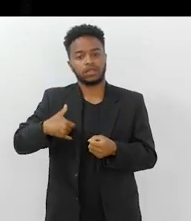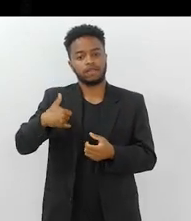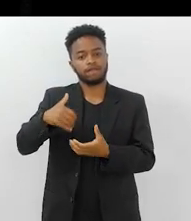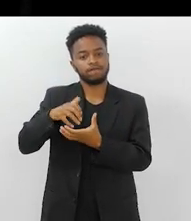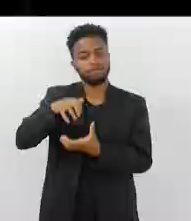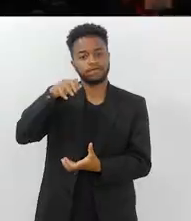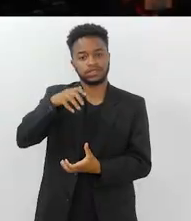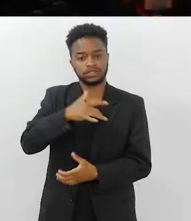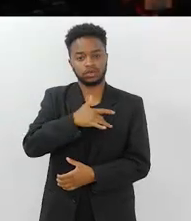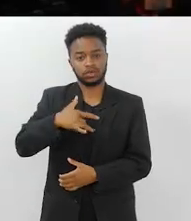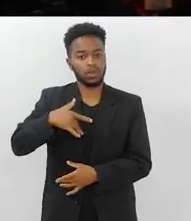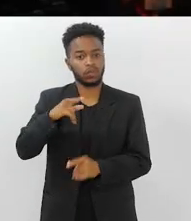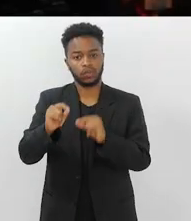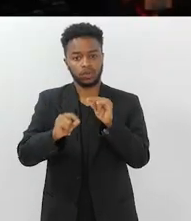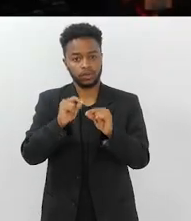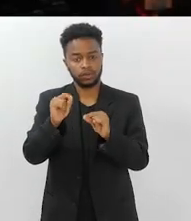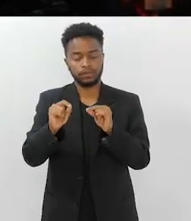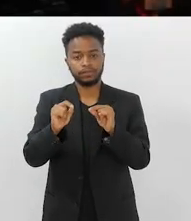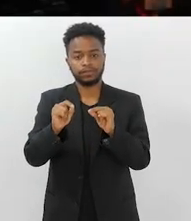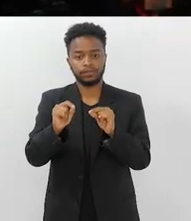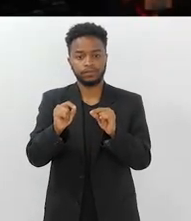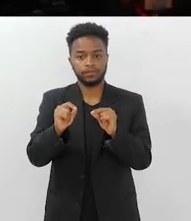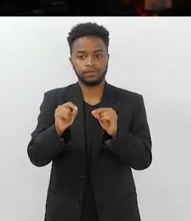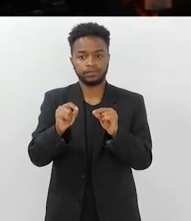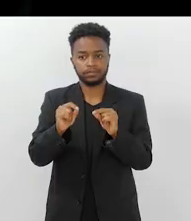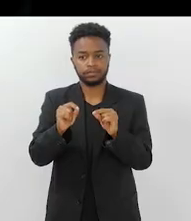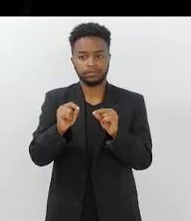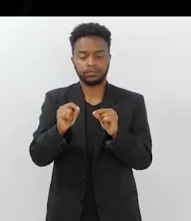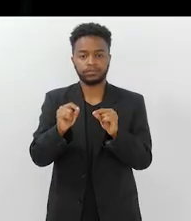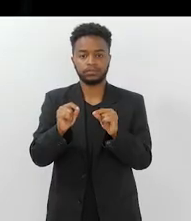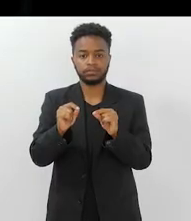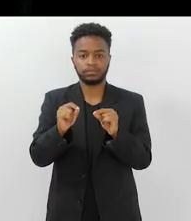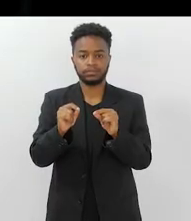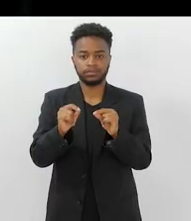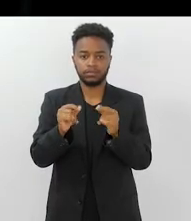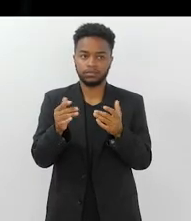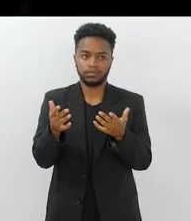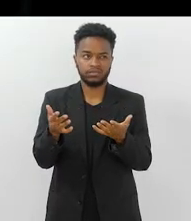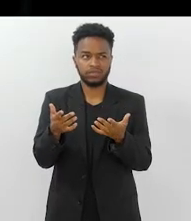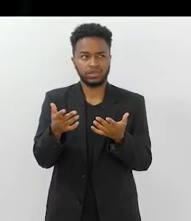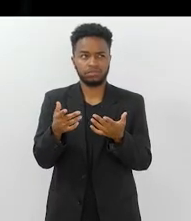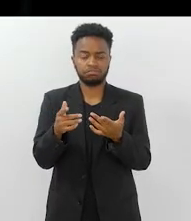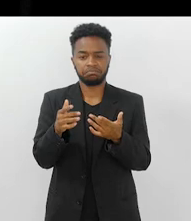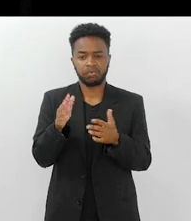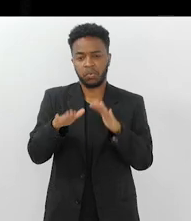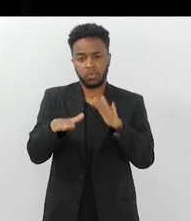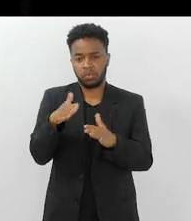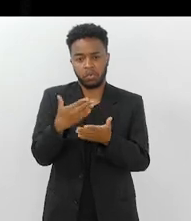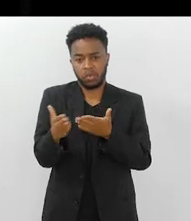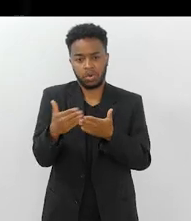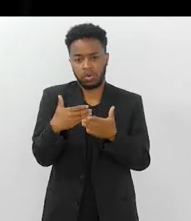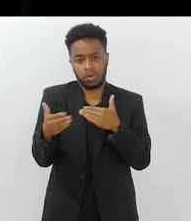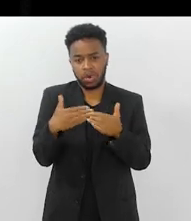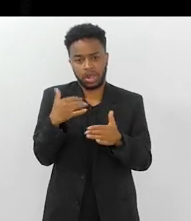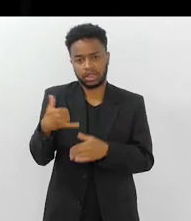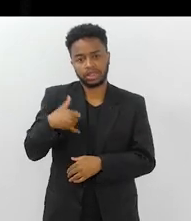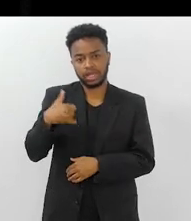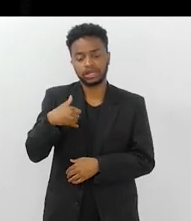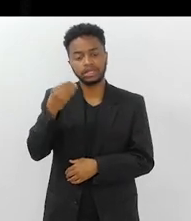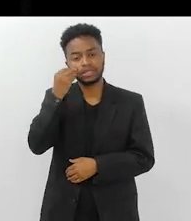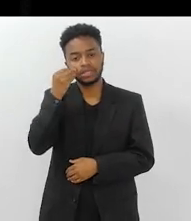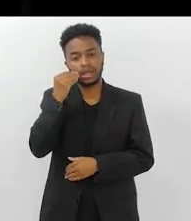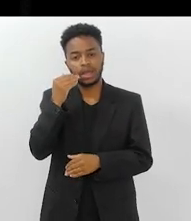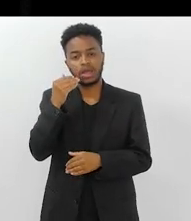é você, desde, desde, hoje, vamos dizer assim, independente da idade, mas é